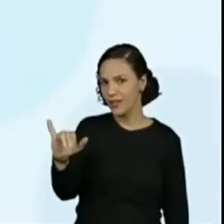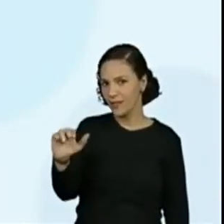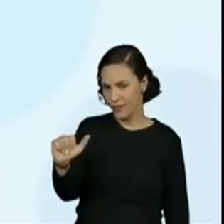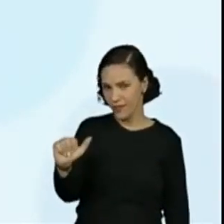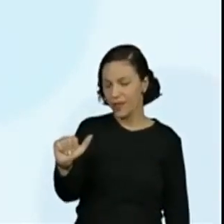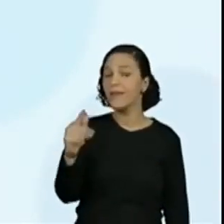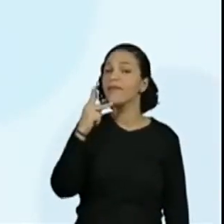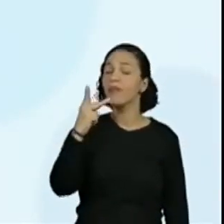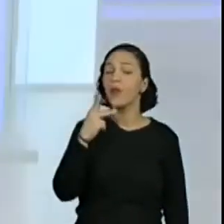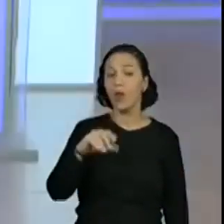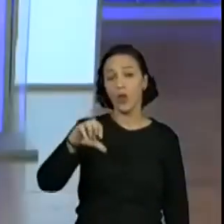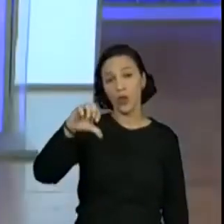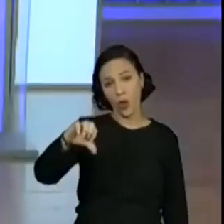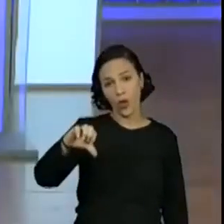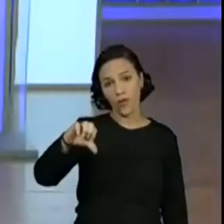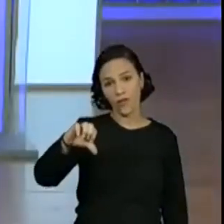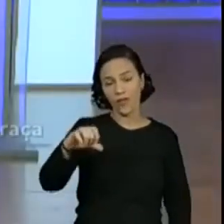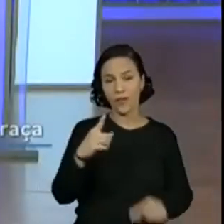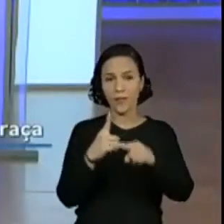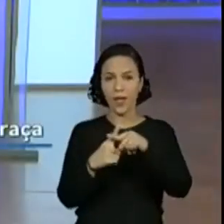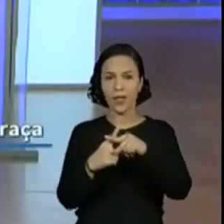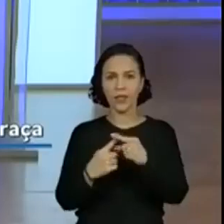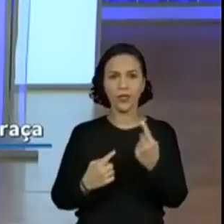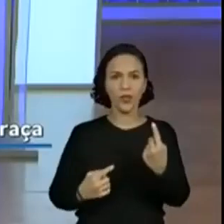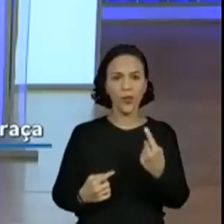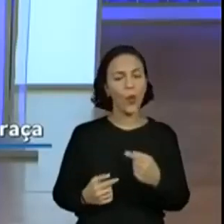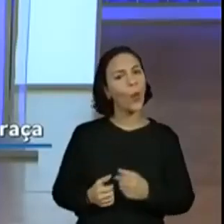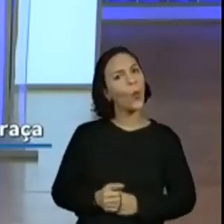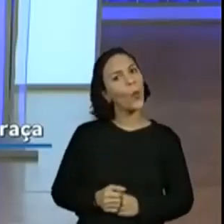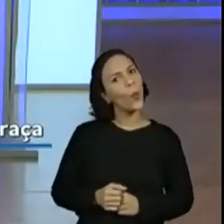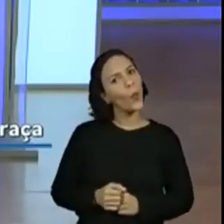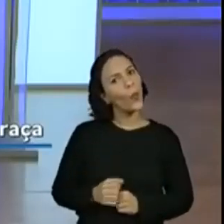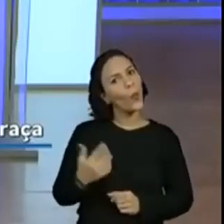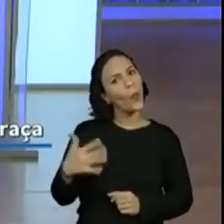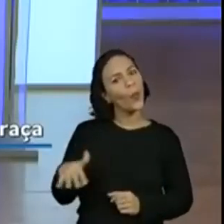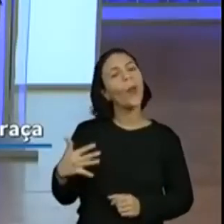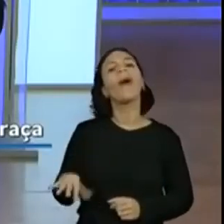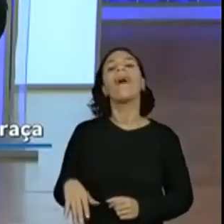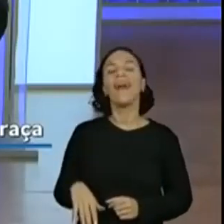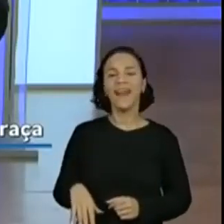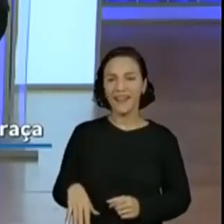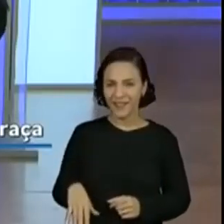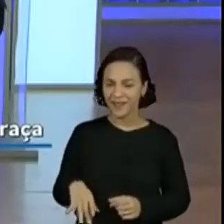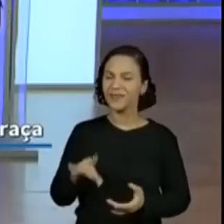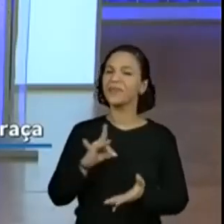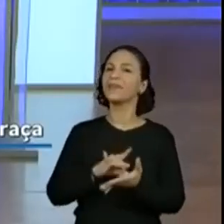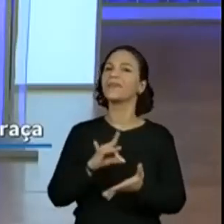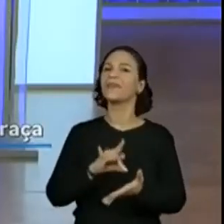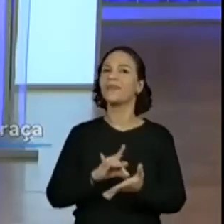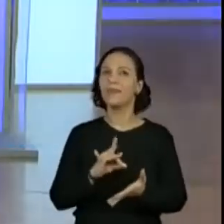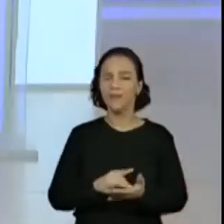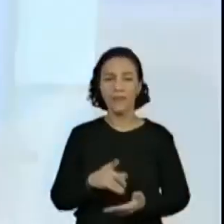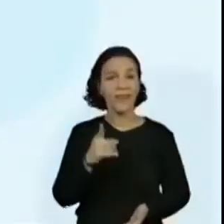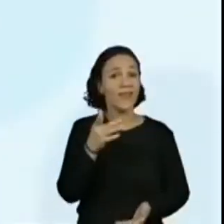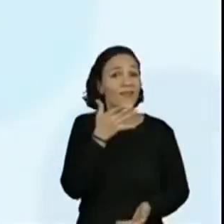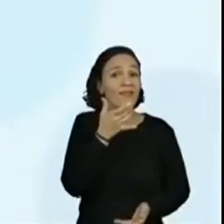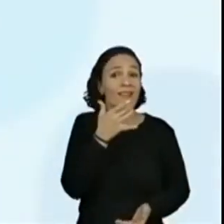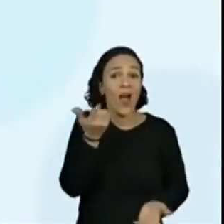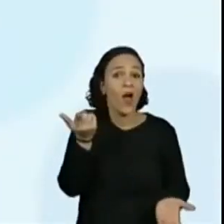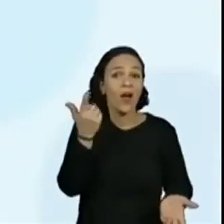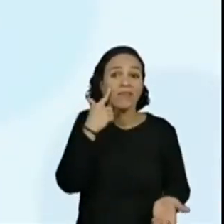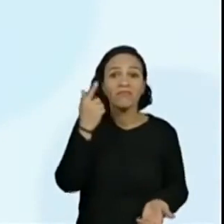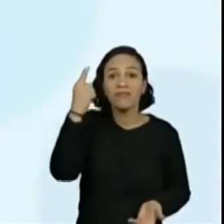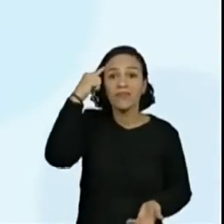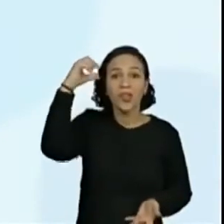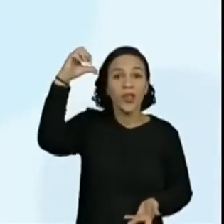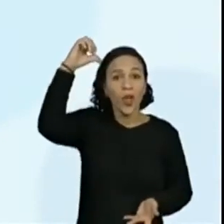1, professora. Nossa, já pensou ali rapidinho, né? facinho. Em outra possibilidade. E essa também é bem mais fácil, porque você põe o